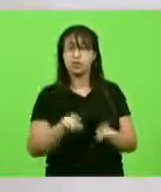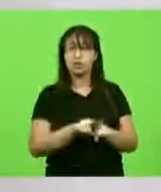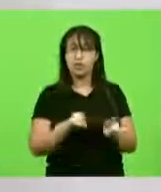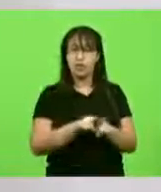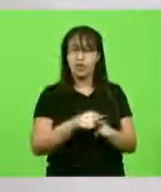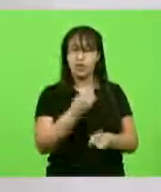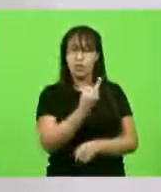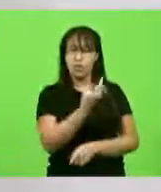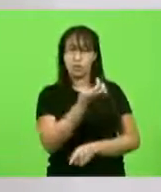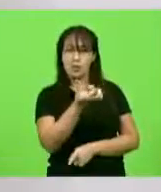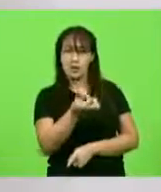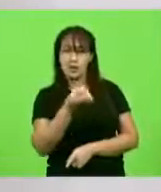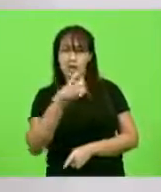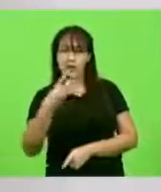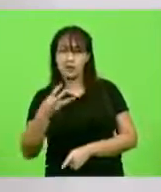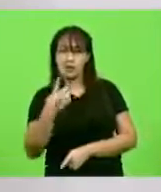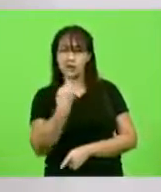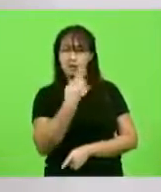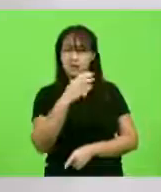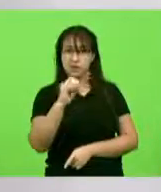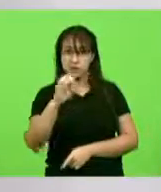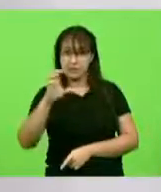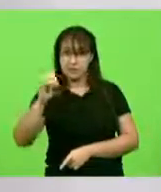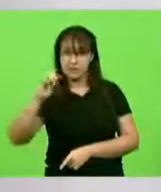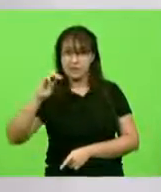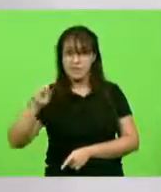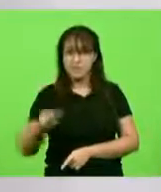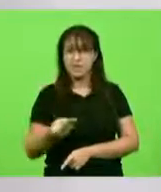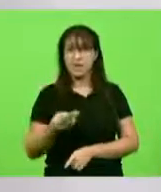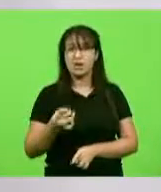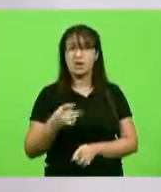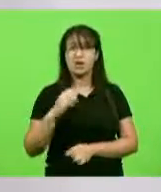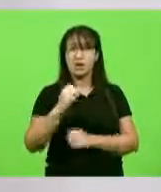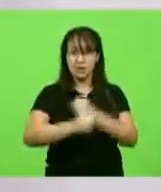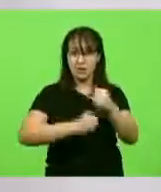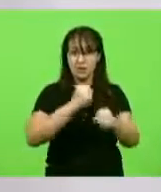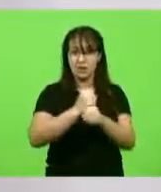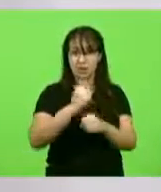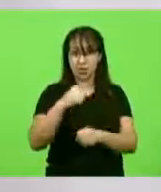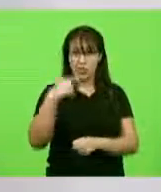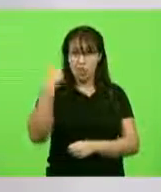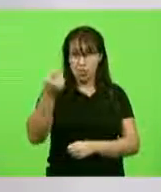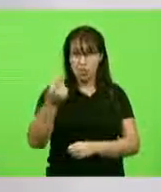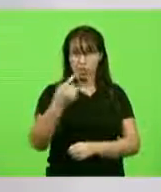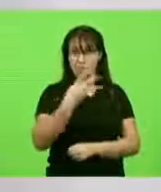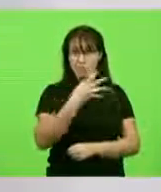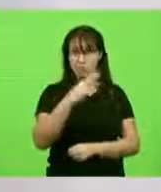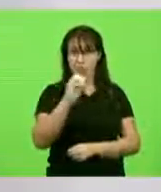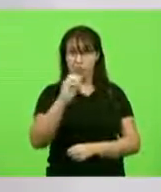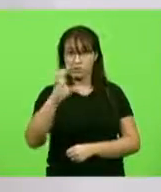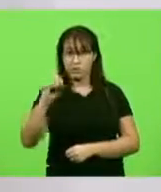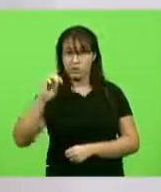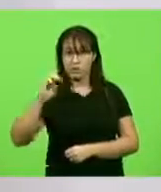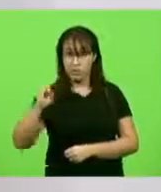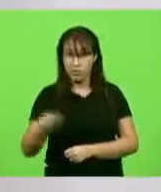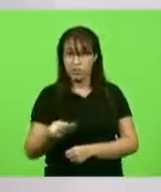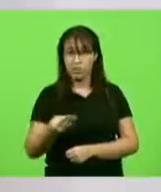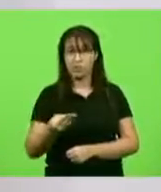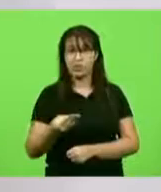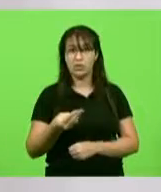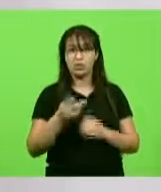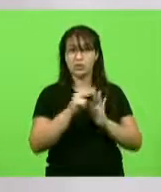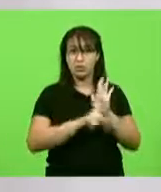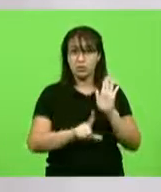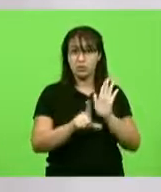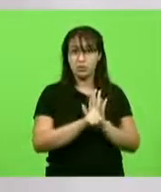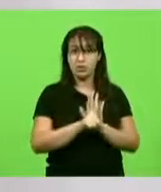mais 100 milhões para 280 e no ano que vem os outros 400 milhões o governo deverá mandar o projeto de lei para